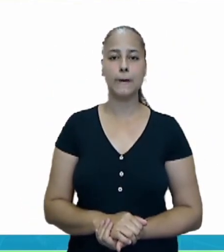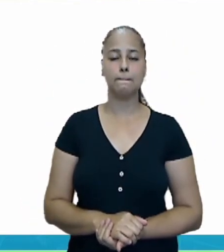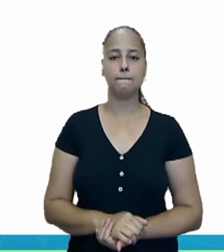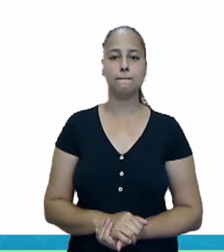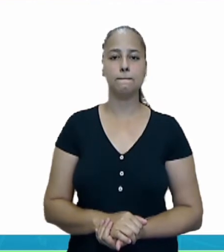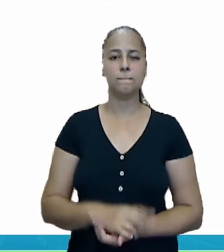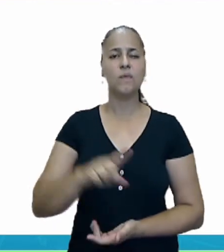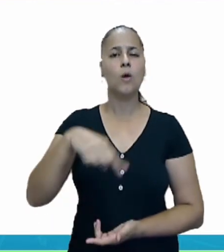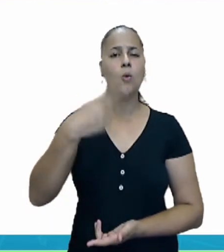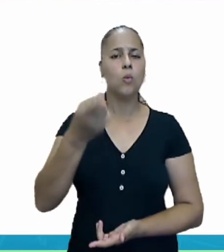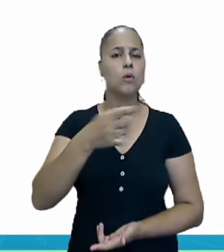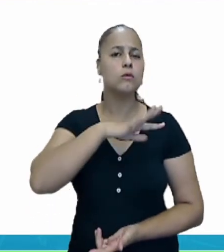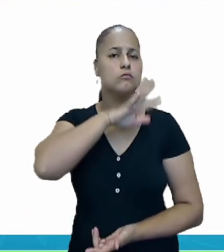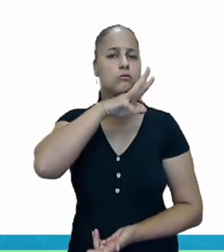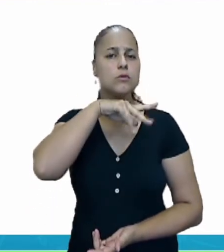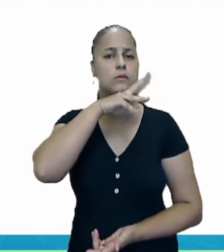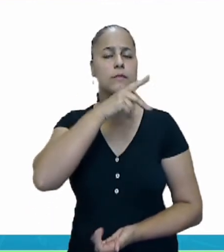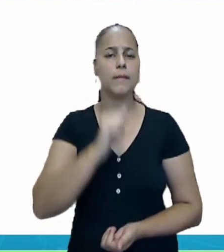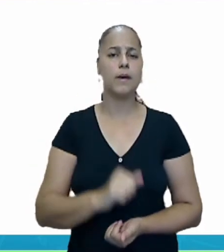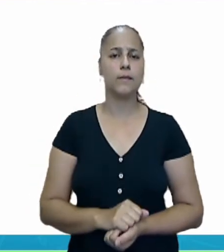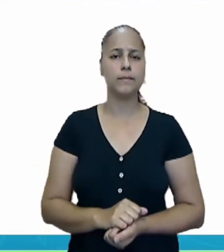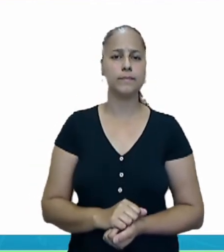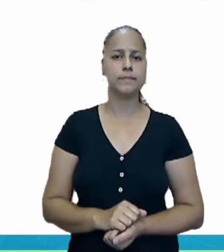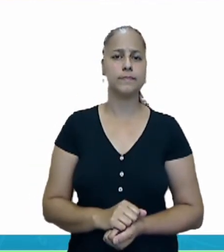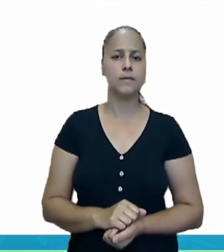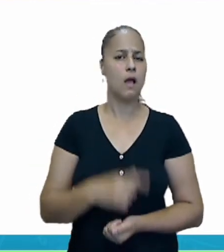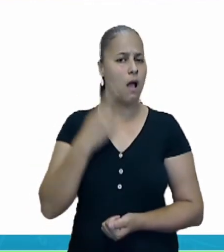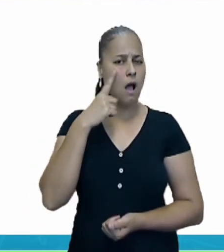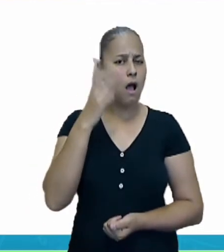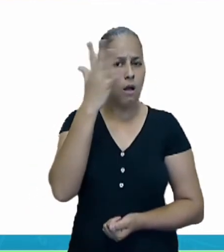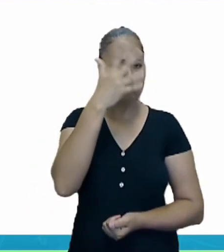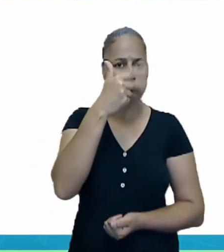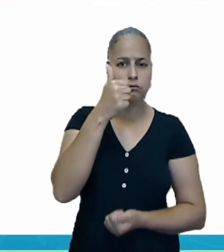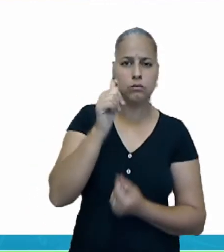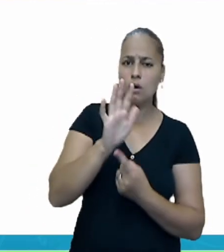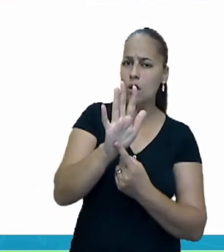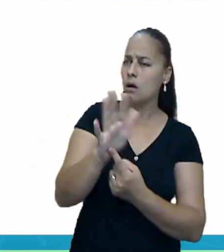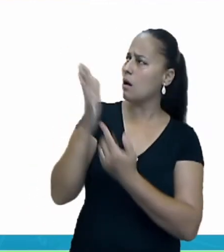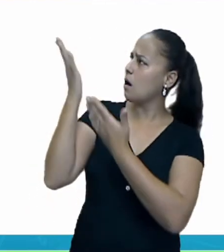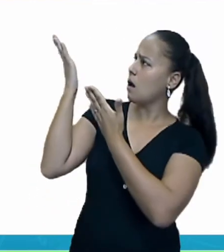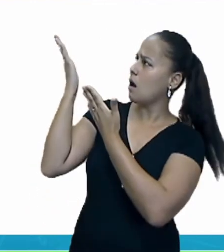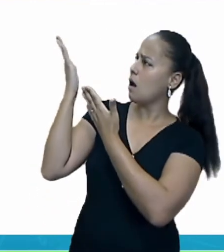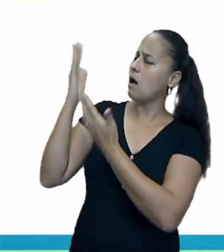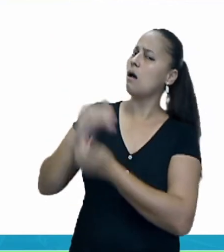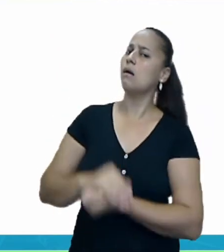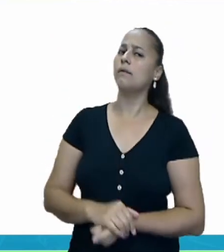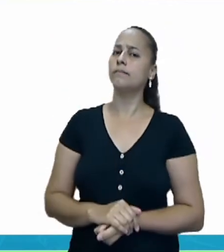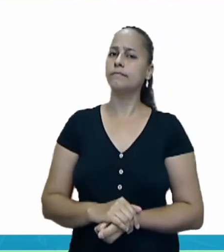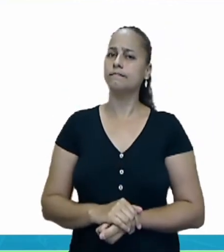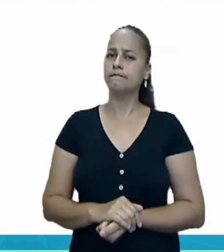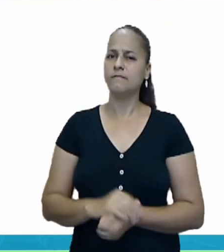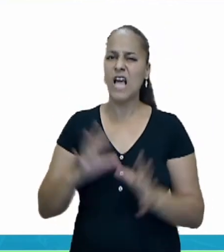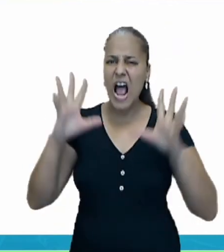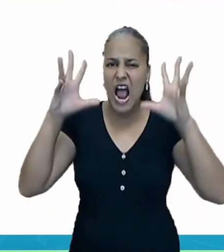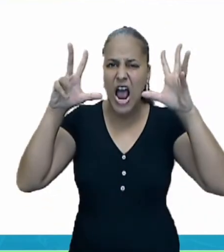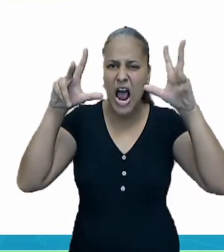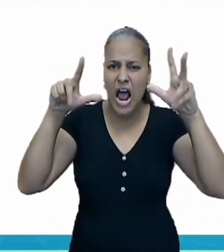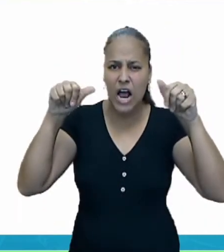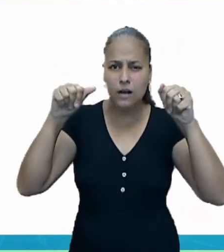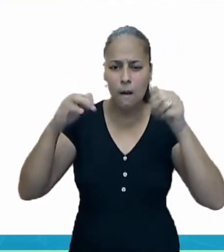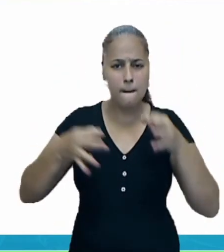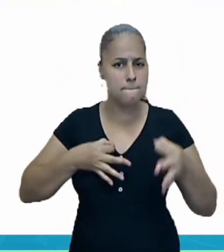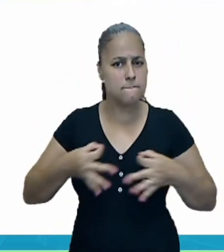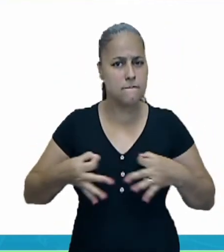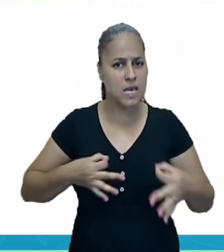O próximo que nós temos, olha para vocês verem. Quem sabe o que é? É uma onça